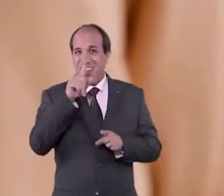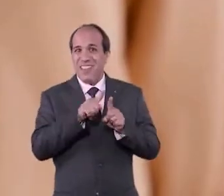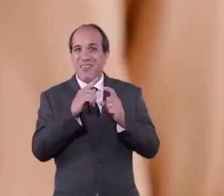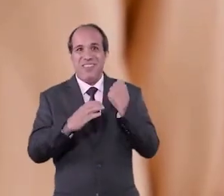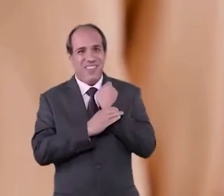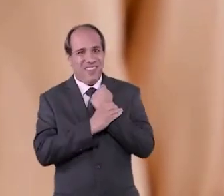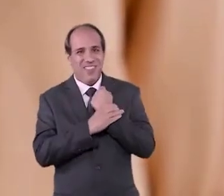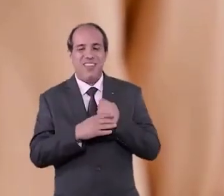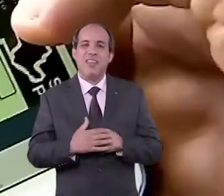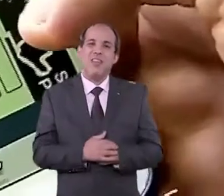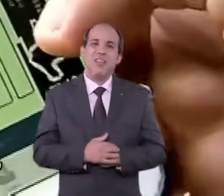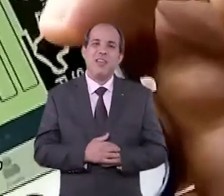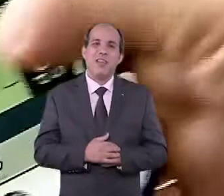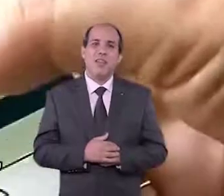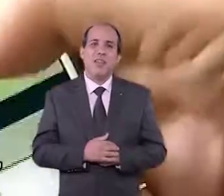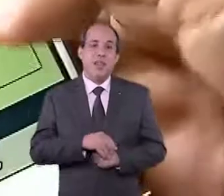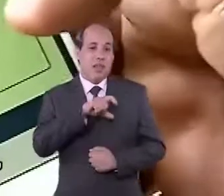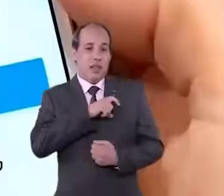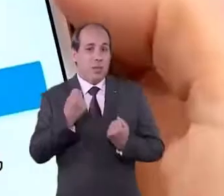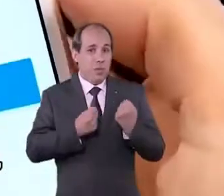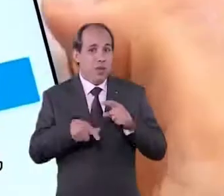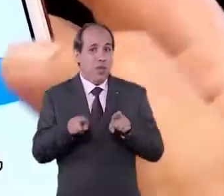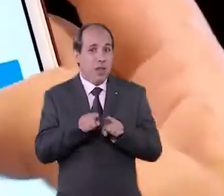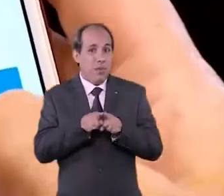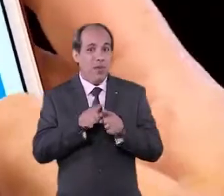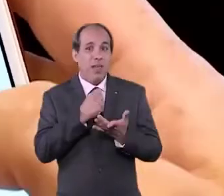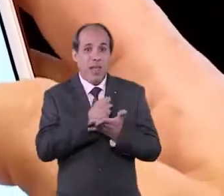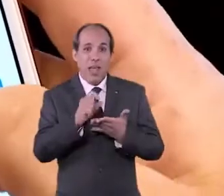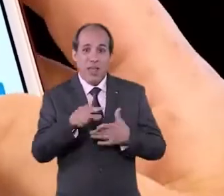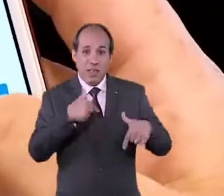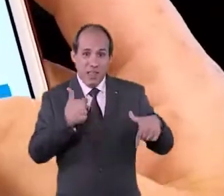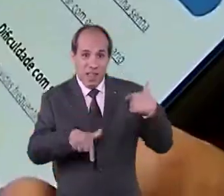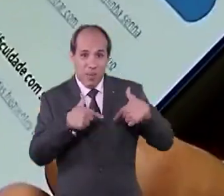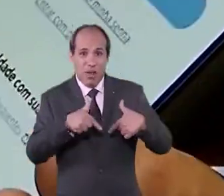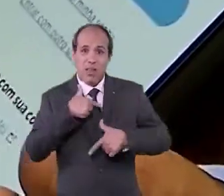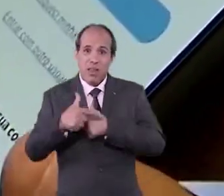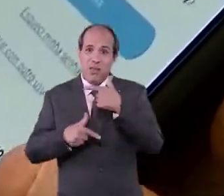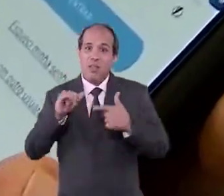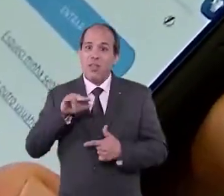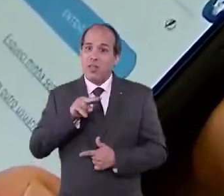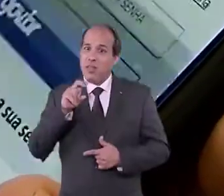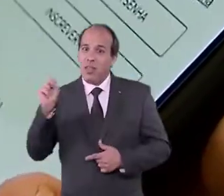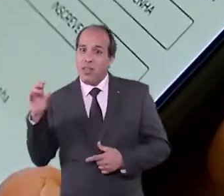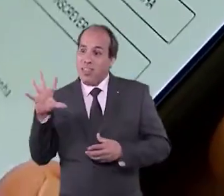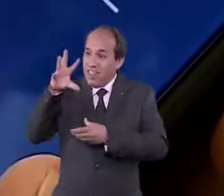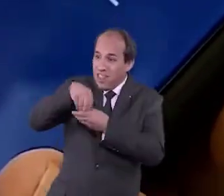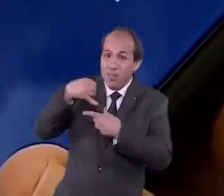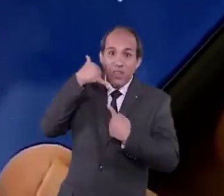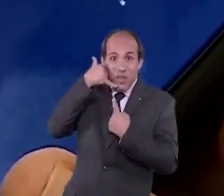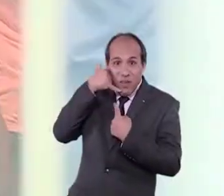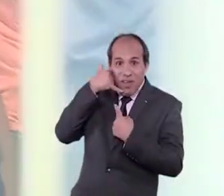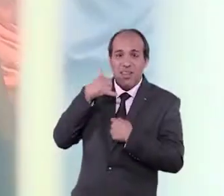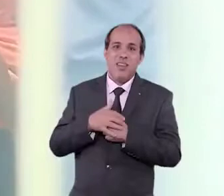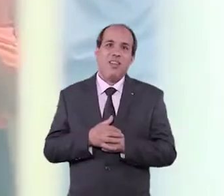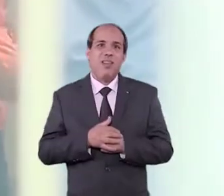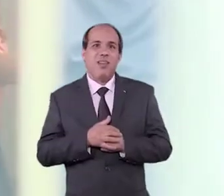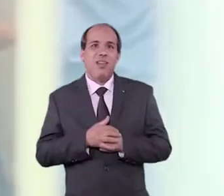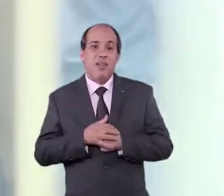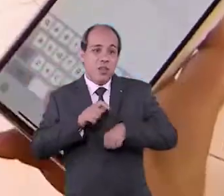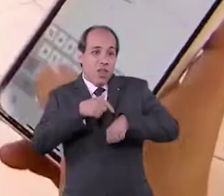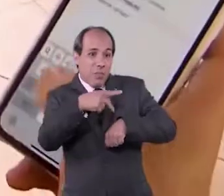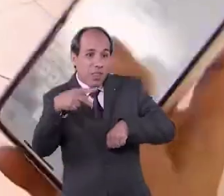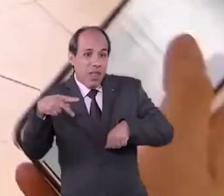gratuito e seguro. As carteiras de motorista, de trabalho e os serviços do INSS indo parar dentro do celular.